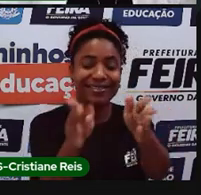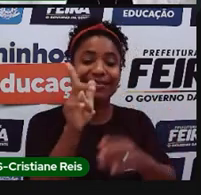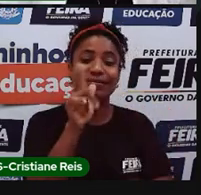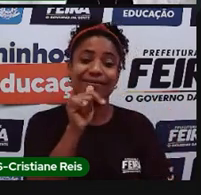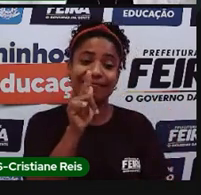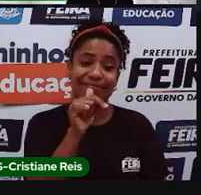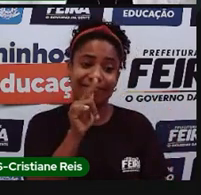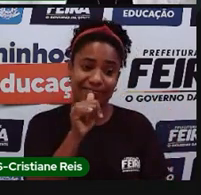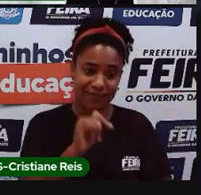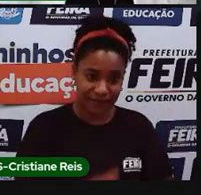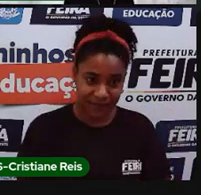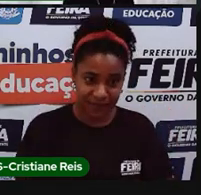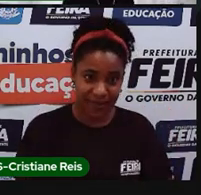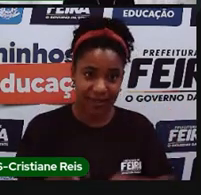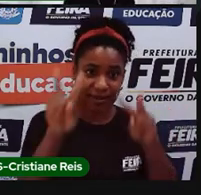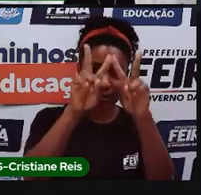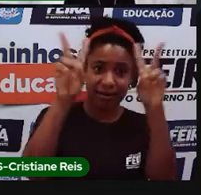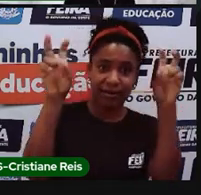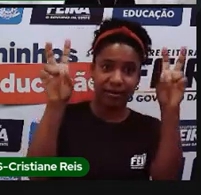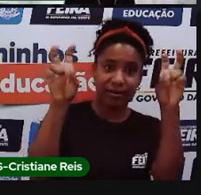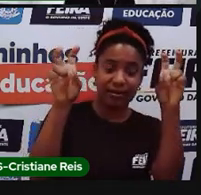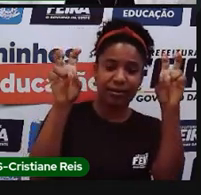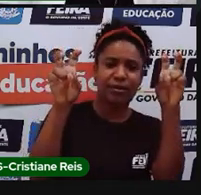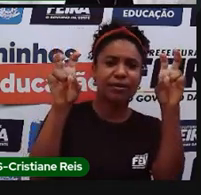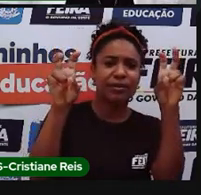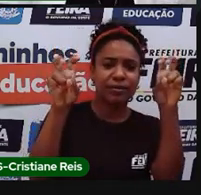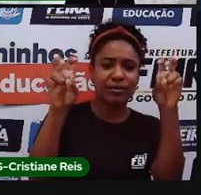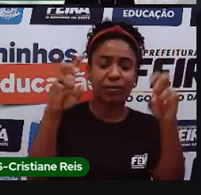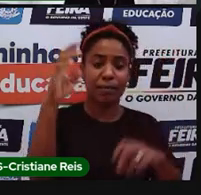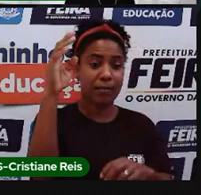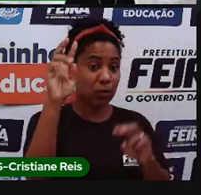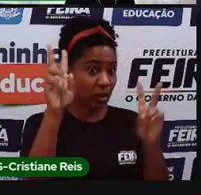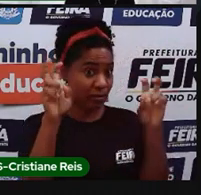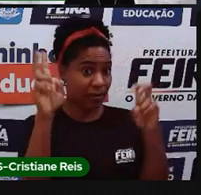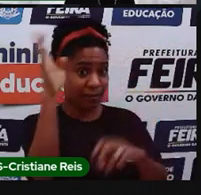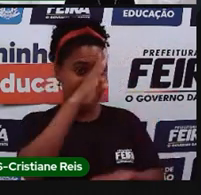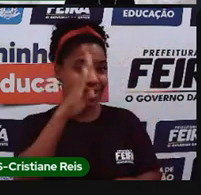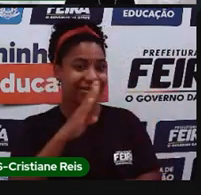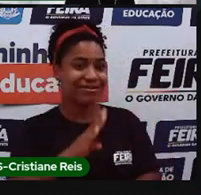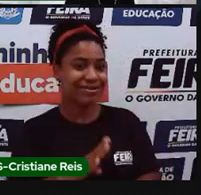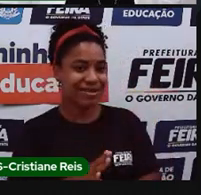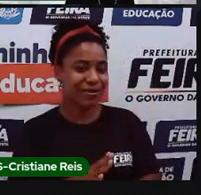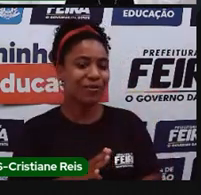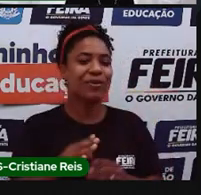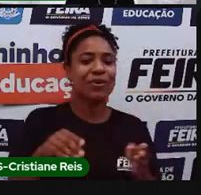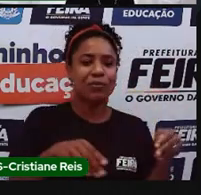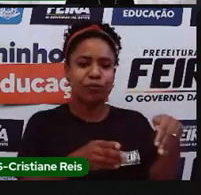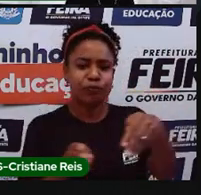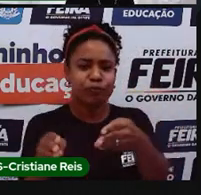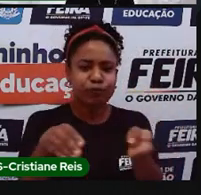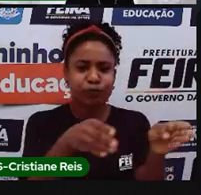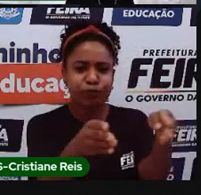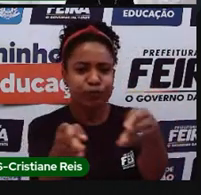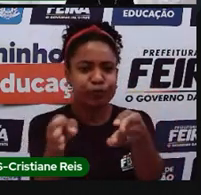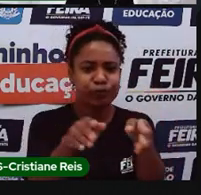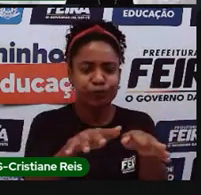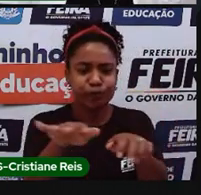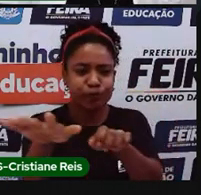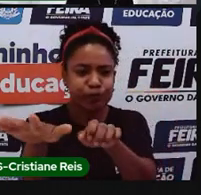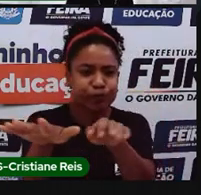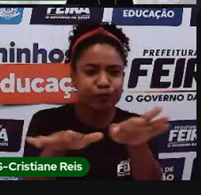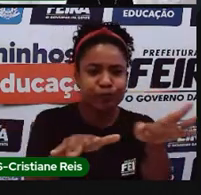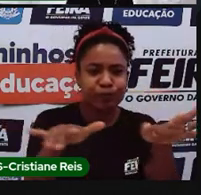só recapitulando aqui no título, que diz Brasil hidrográfico, que eu vou ter as bacias hidrográficas e essas